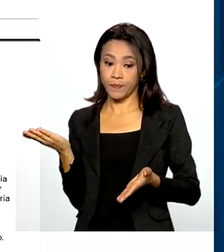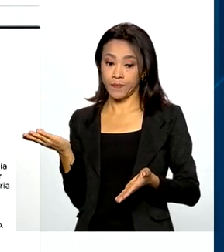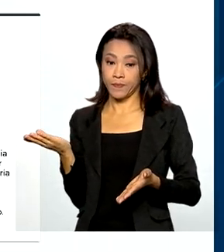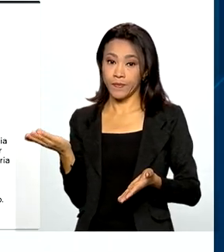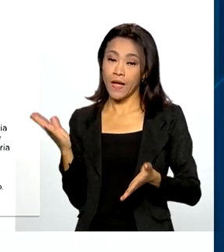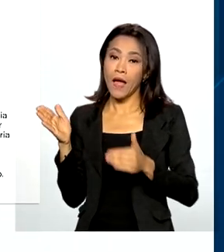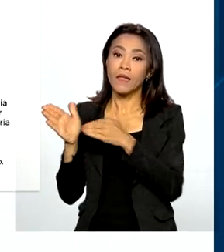outubro.